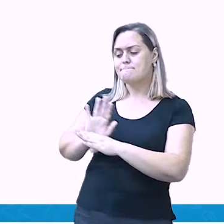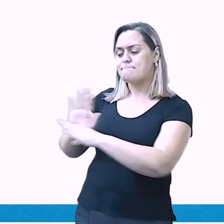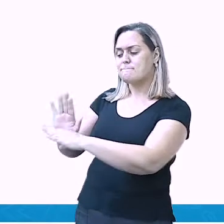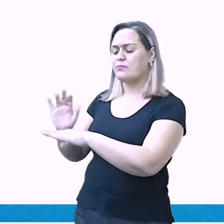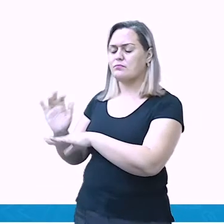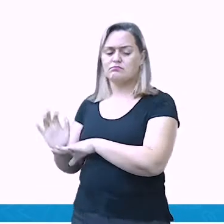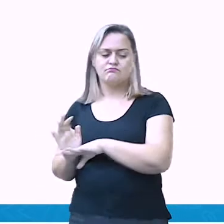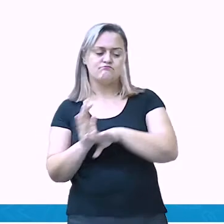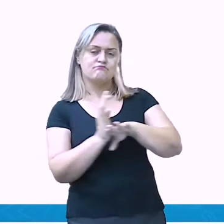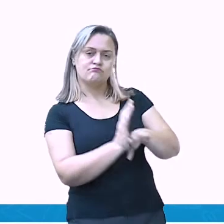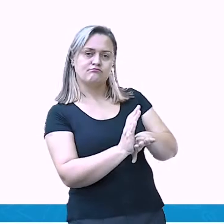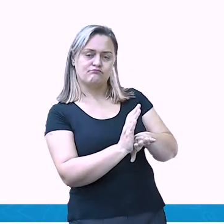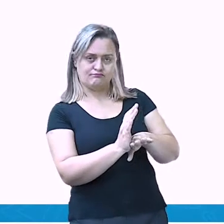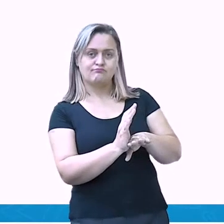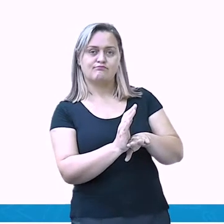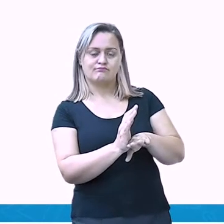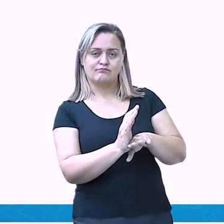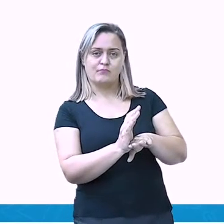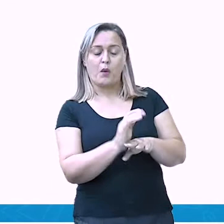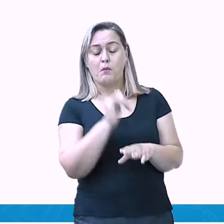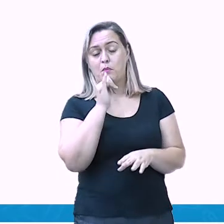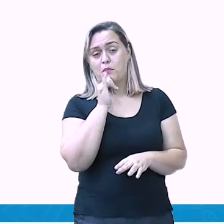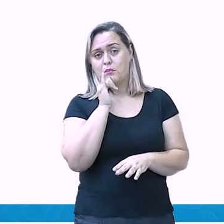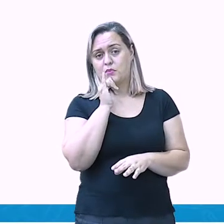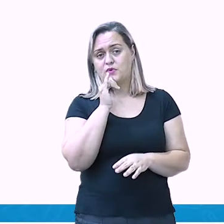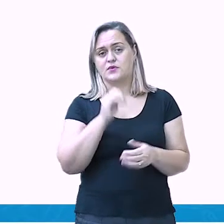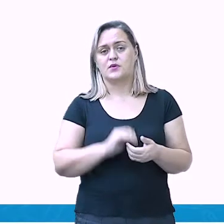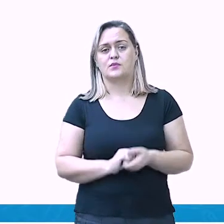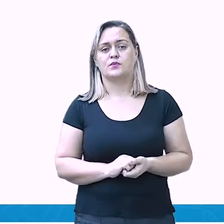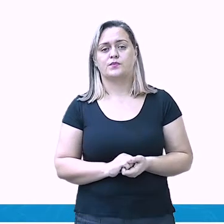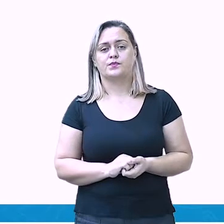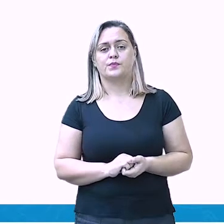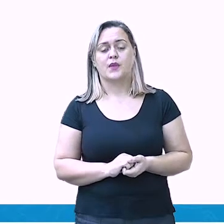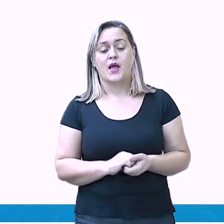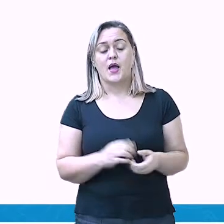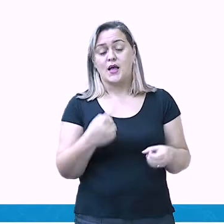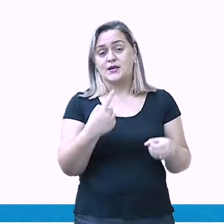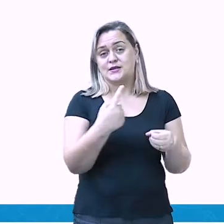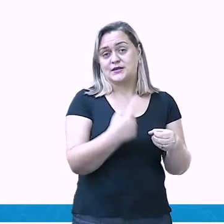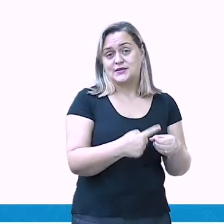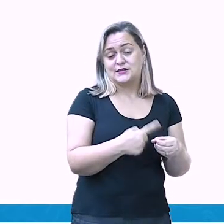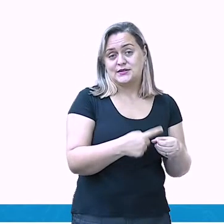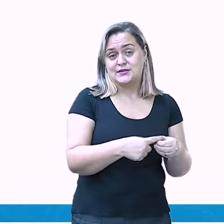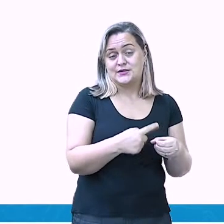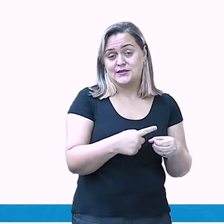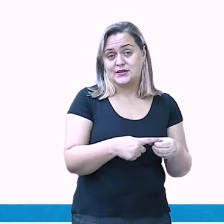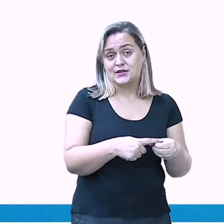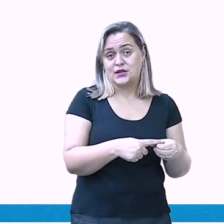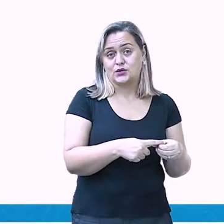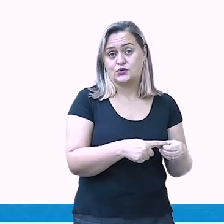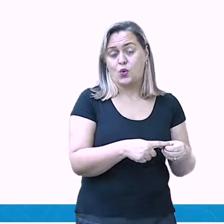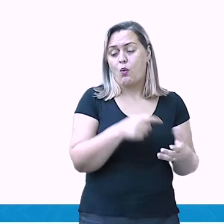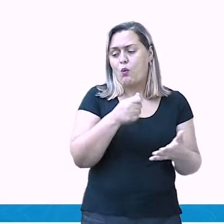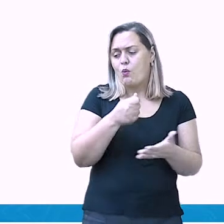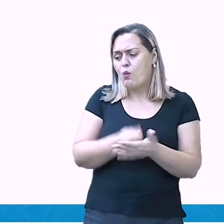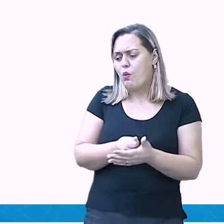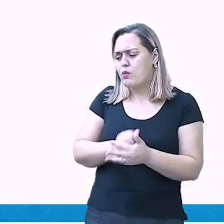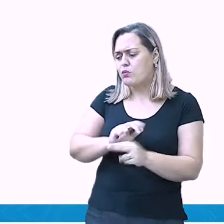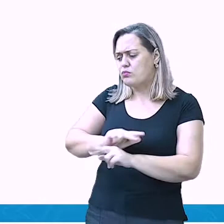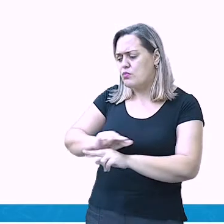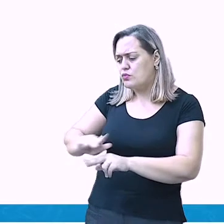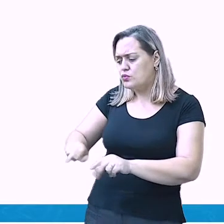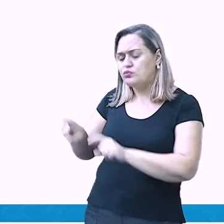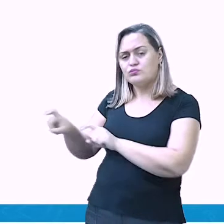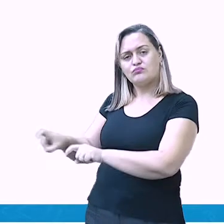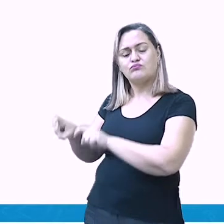produtos na zona rural. Por sua vez, a zona rural adquire produtos e serviços